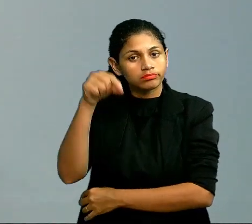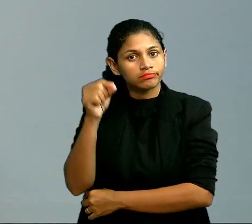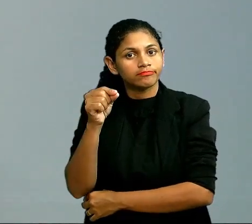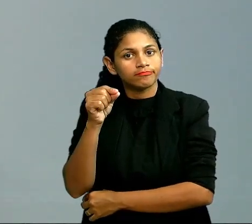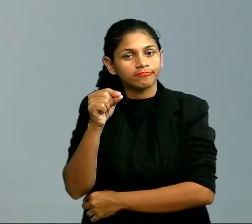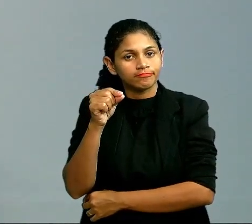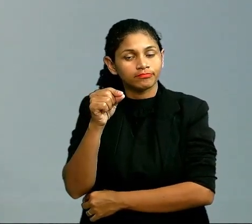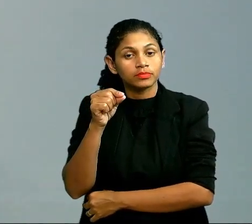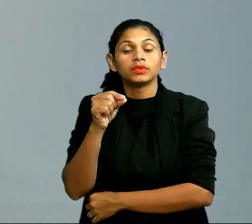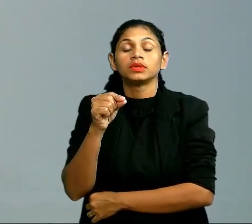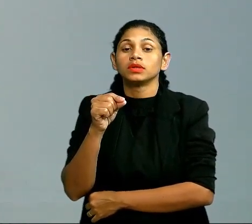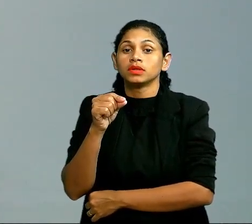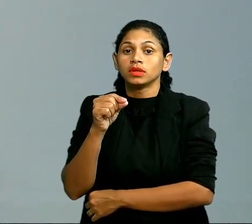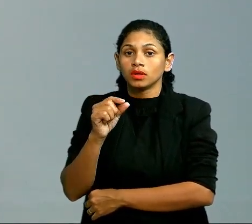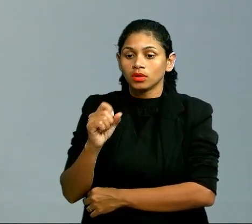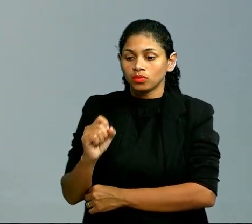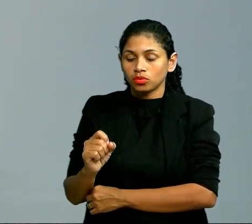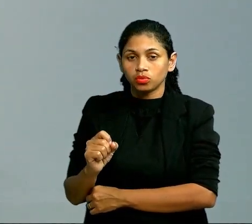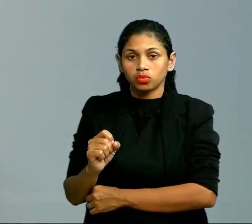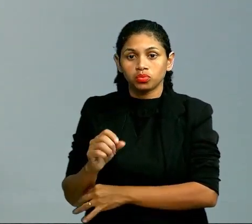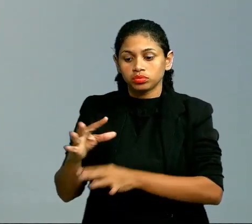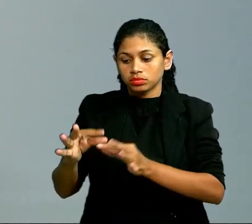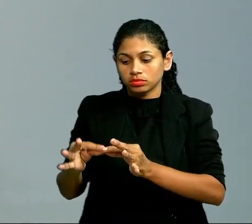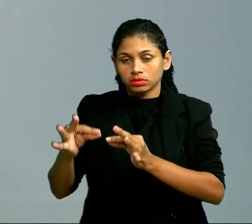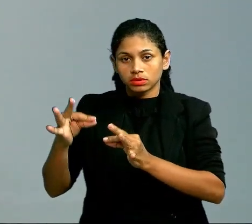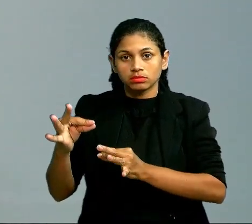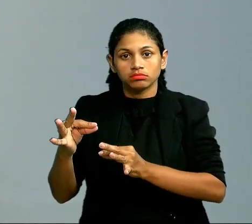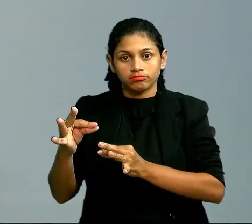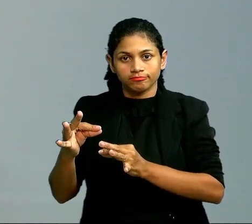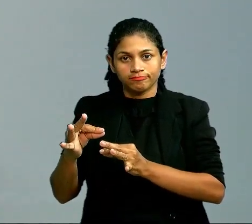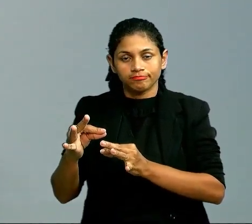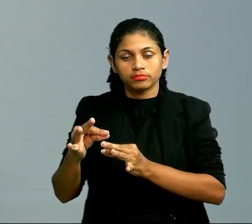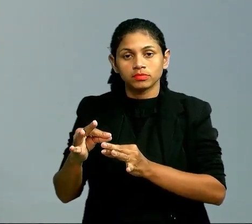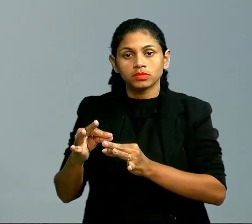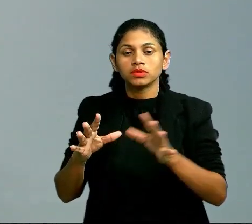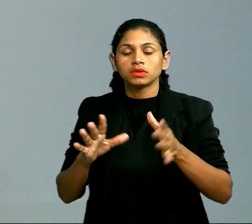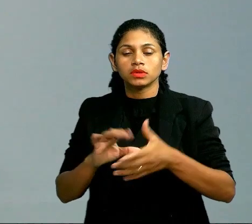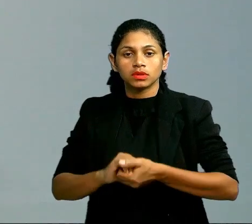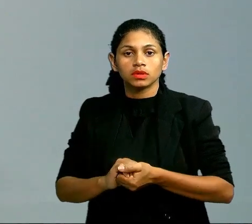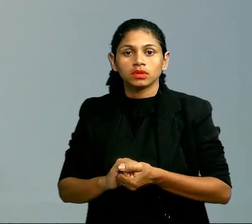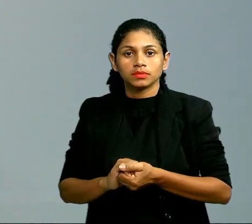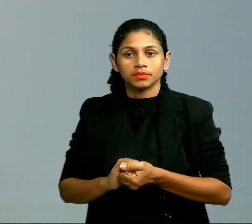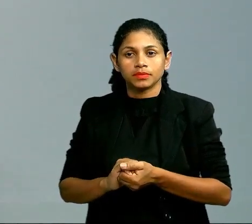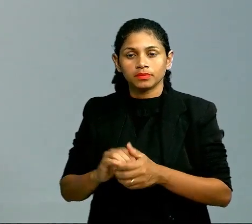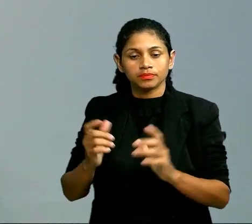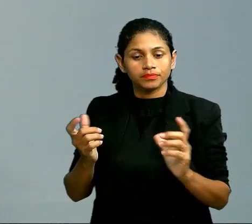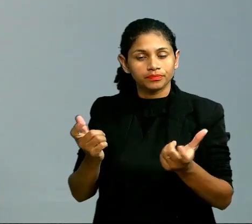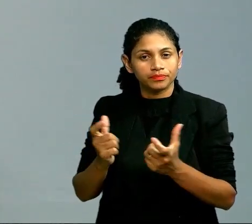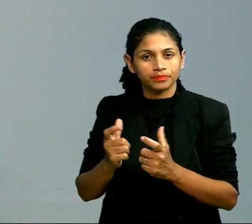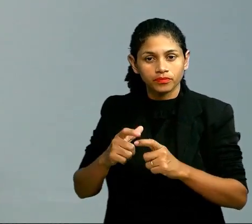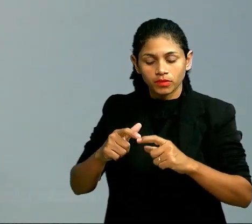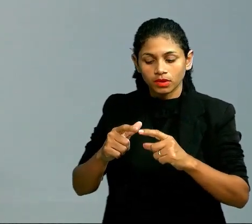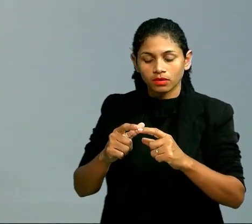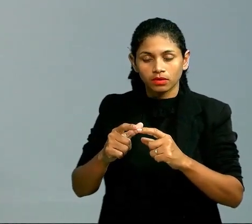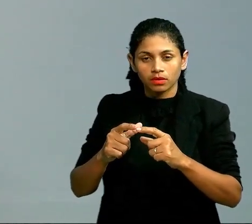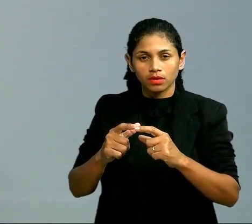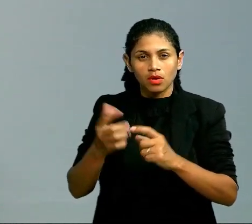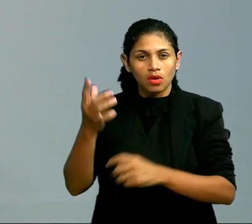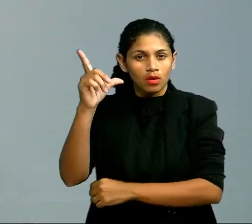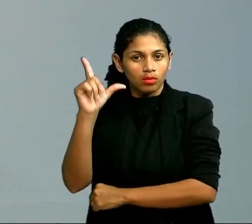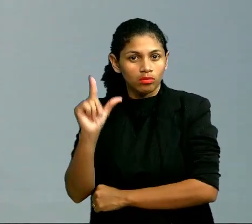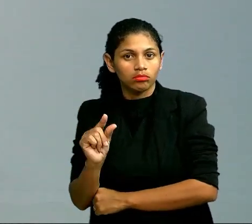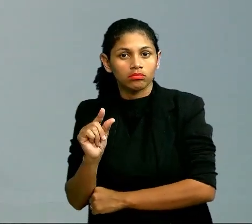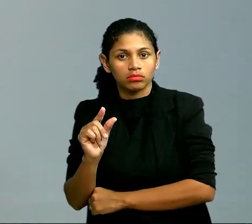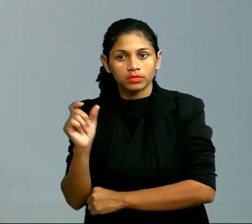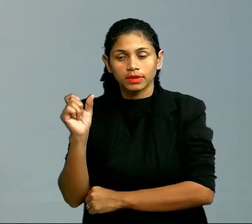selecionadas pelo tamanho da cadeia. Cadeias menores saem com mais facilidades, cadeias maiores saem com